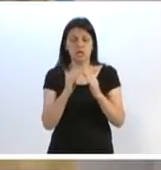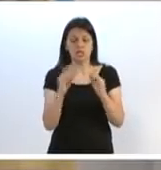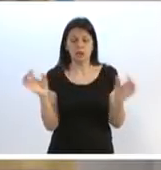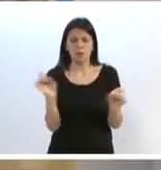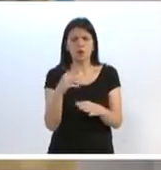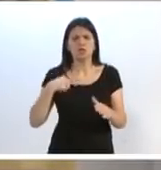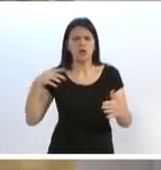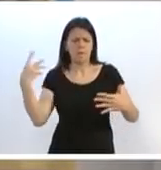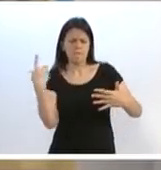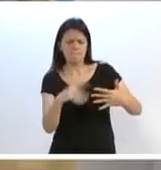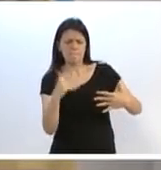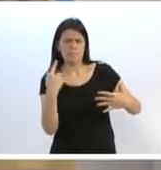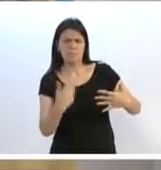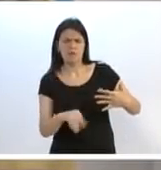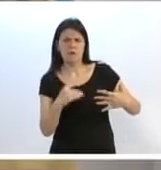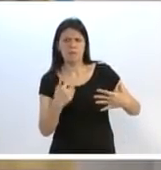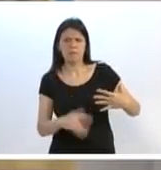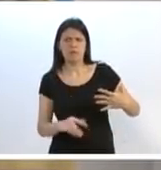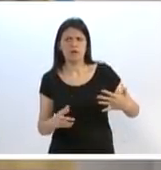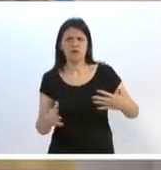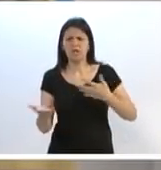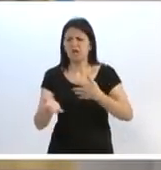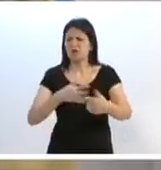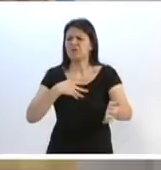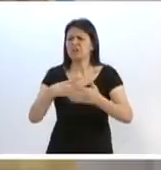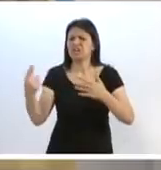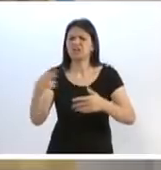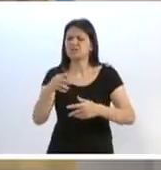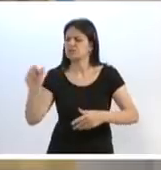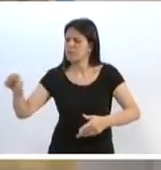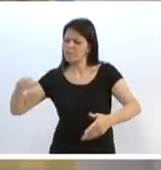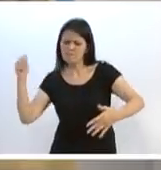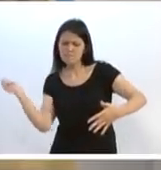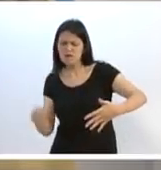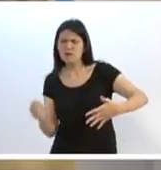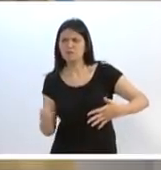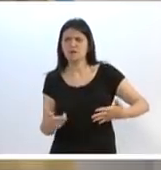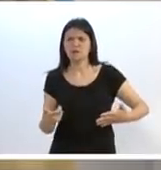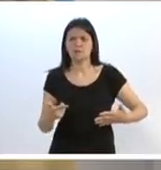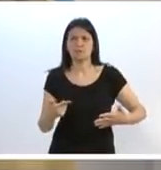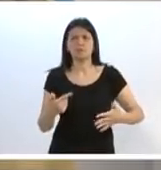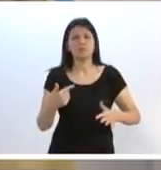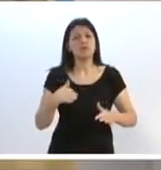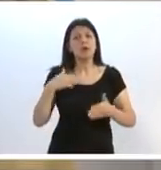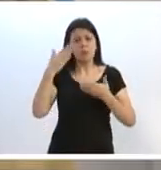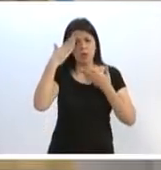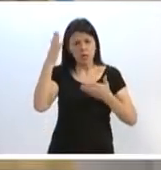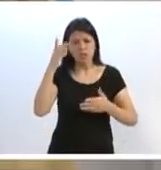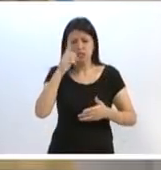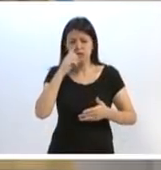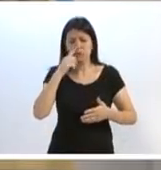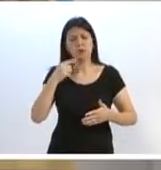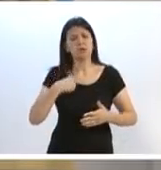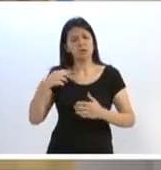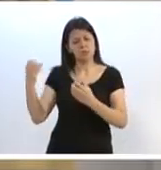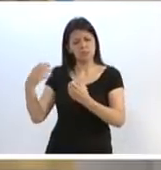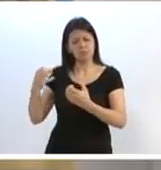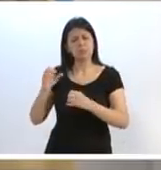eu apanhava e não tinha instrumento que servia para bater. Estou aqui, agradeço muito a minha mãe e a educação que tive.